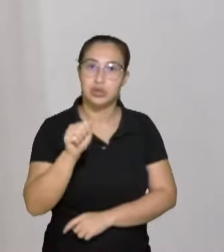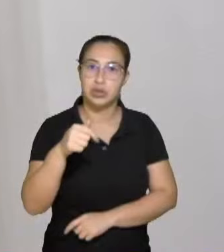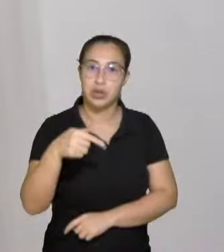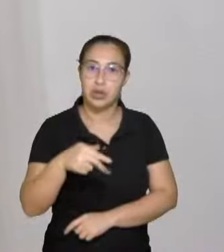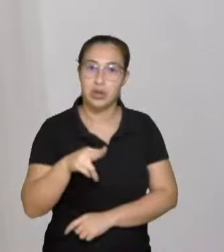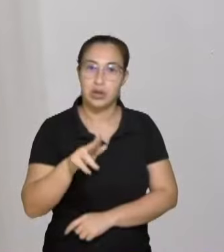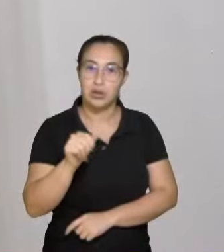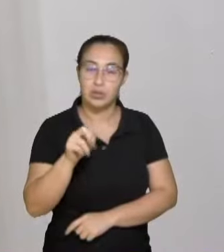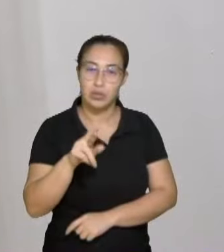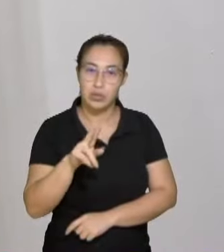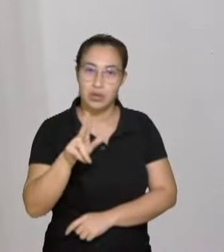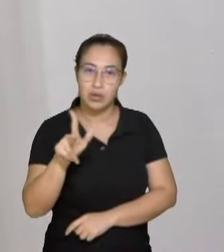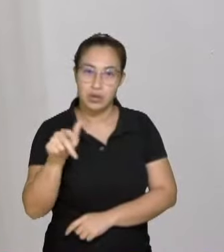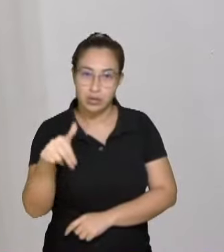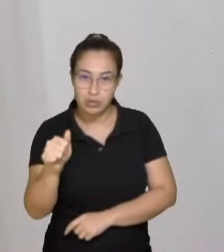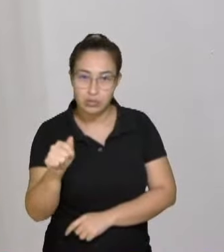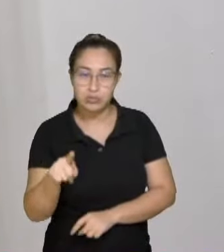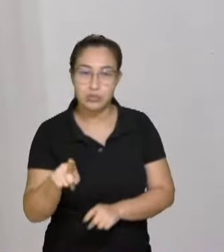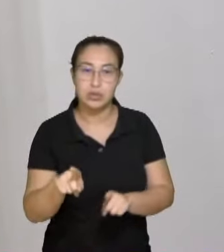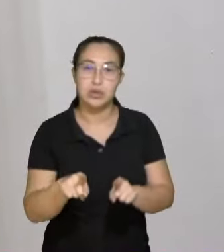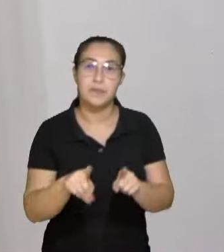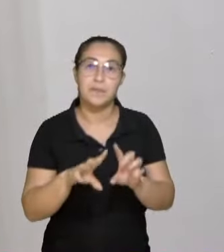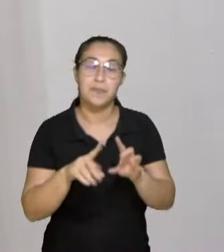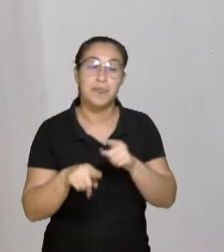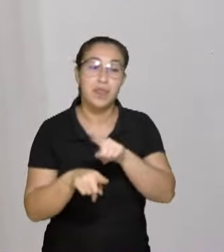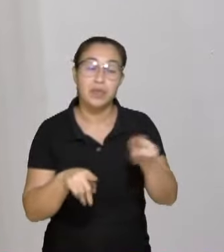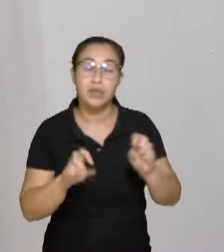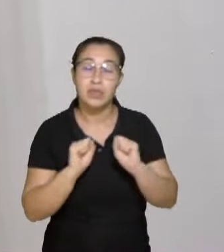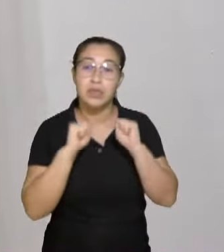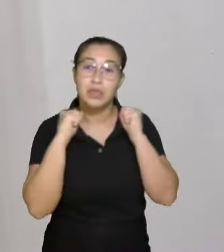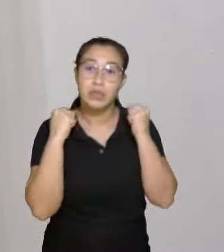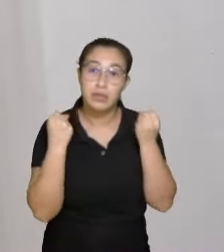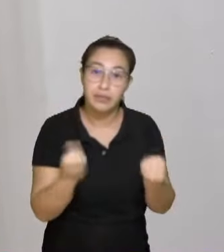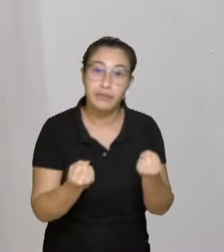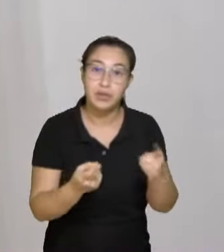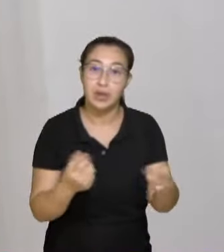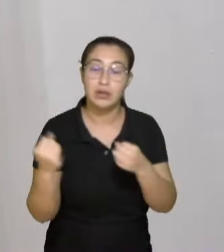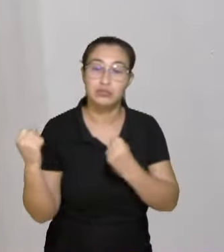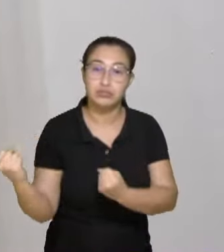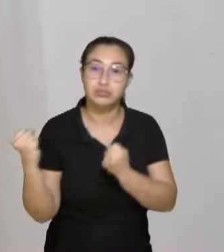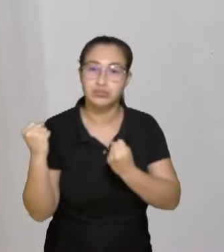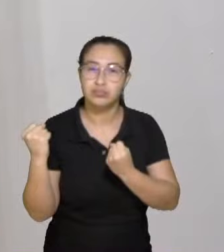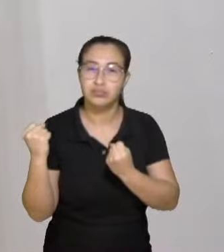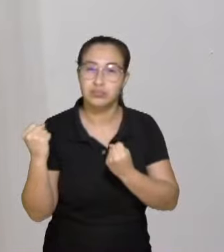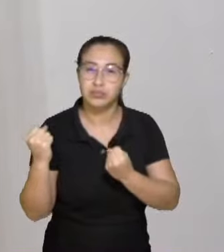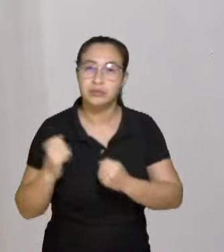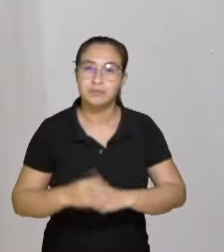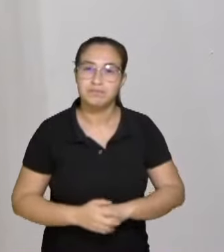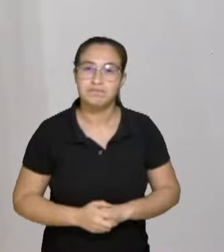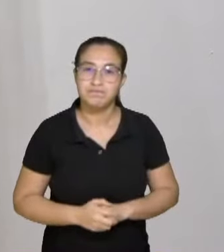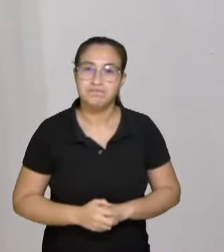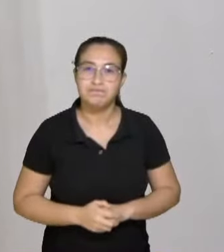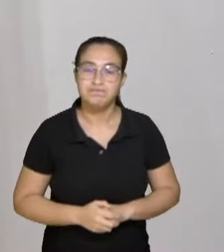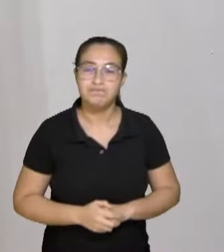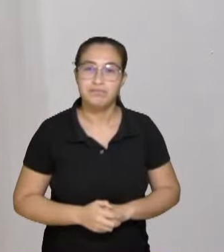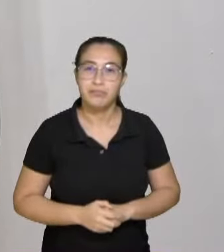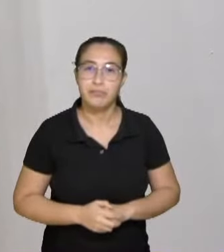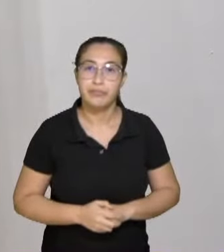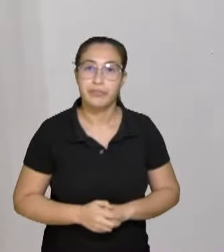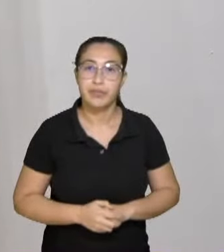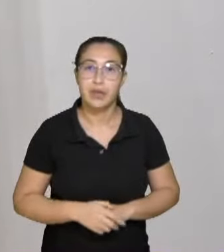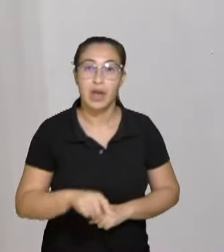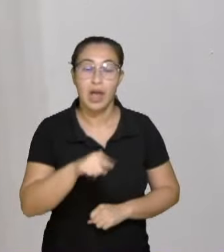de Maio, que nós defendemos o fortalecimento desses hospitais do atendimento, principalmente a média